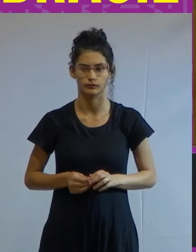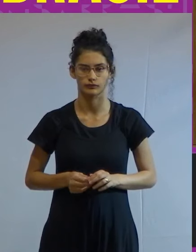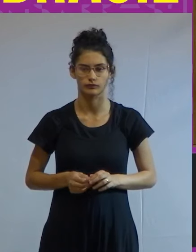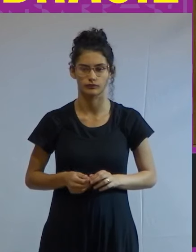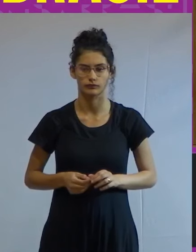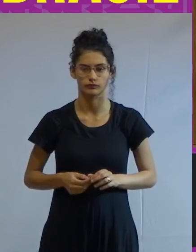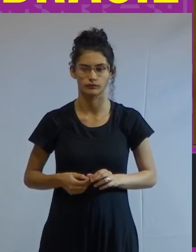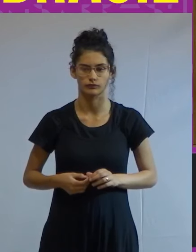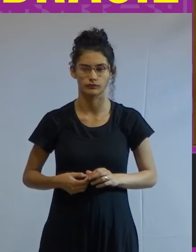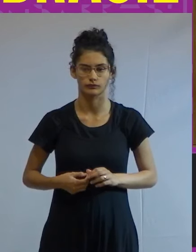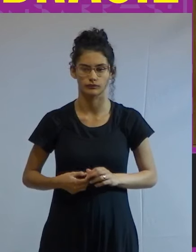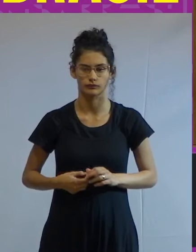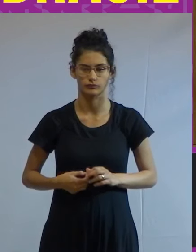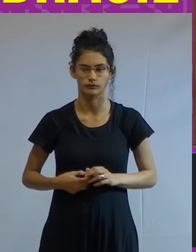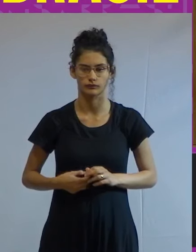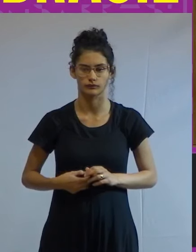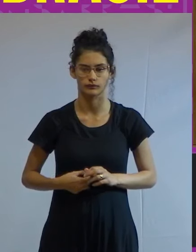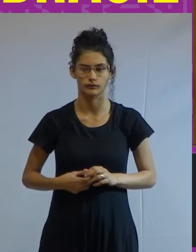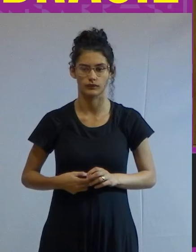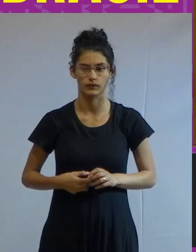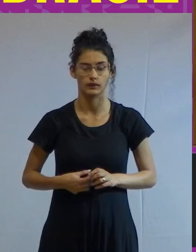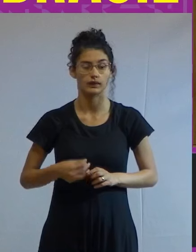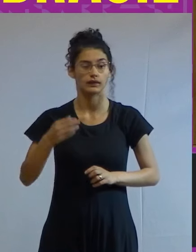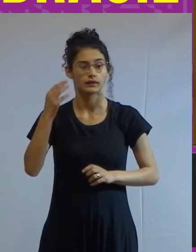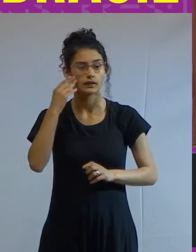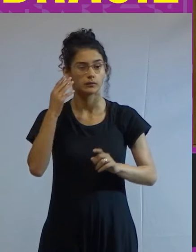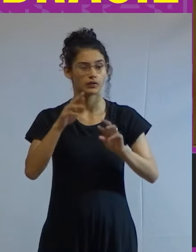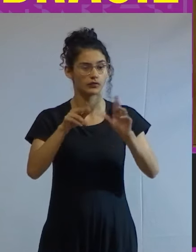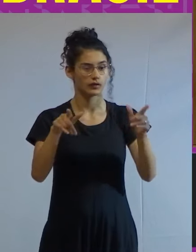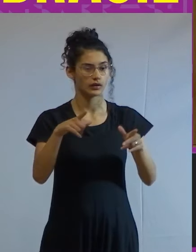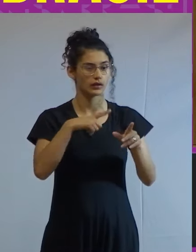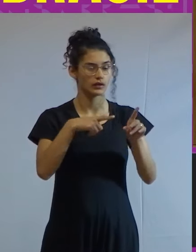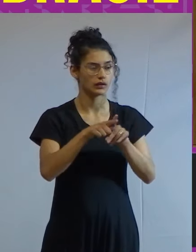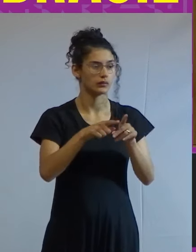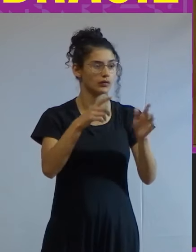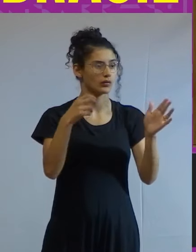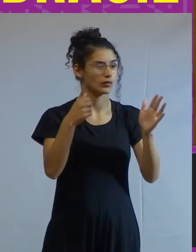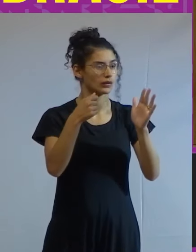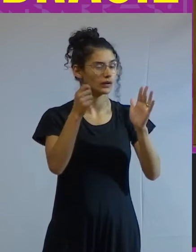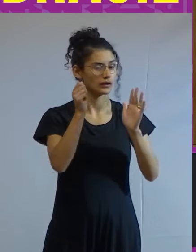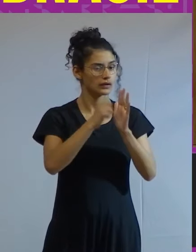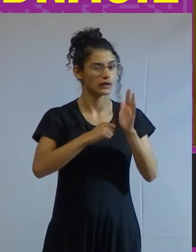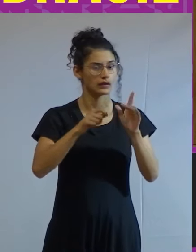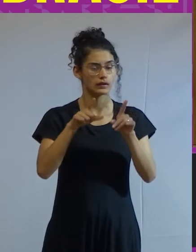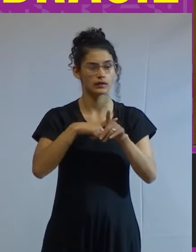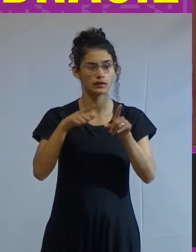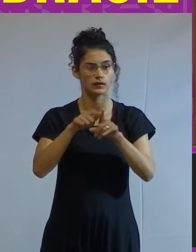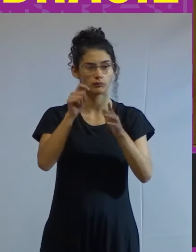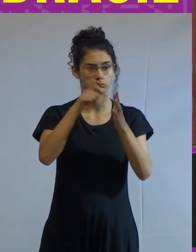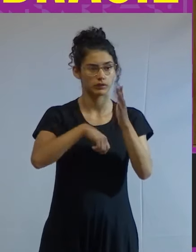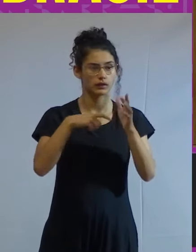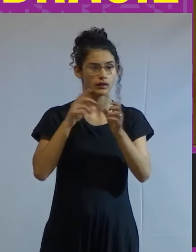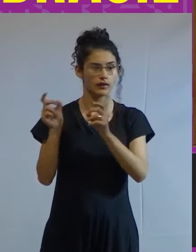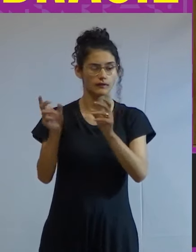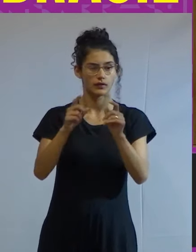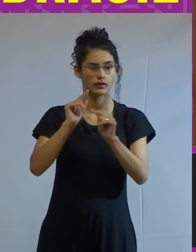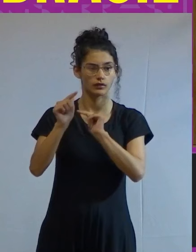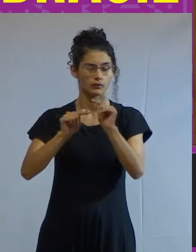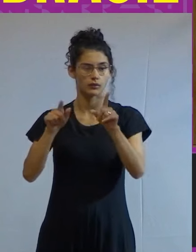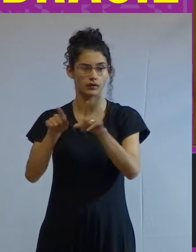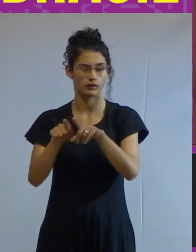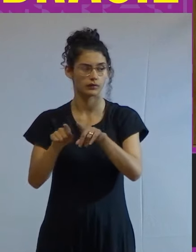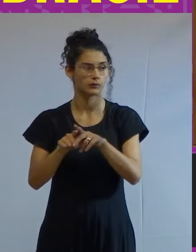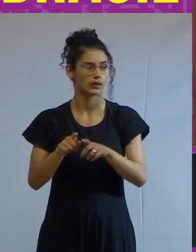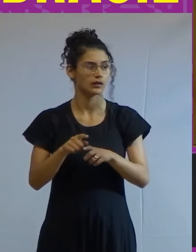quando admite uma desigualdade de partida entre os contratantes se o que está à venda é a mercadoria força de trabalho